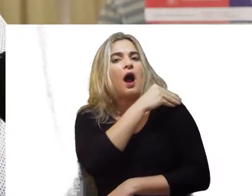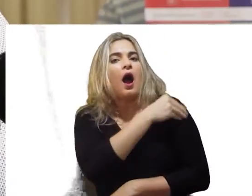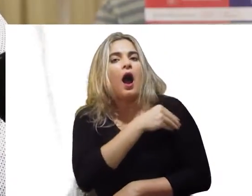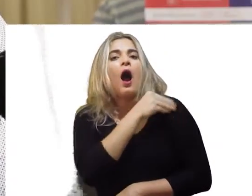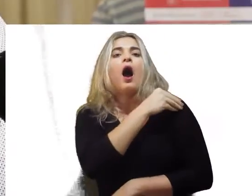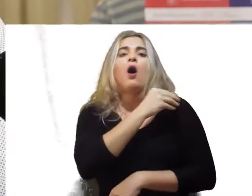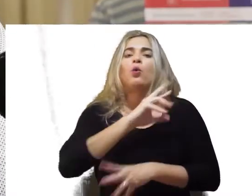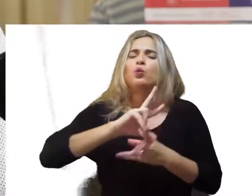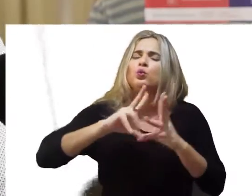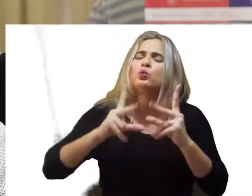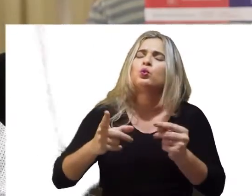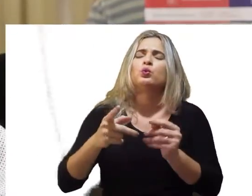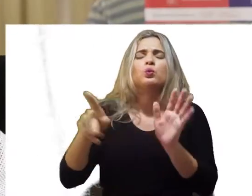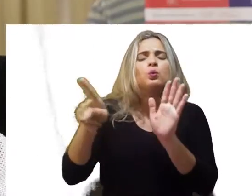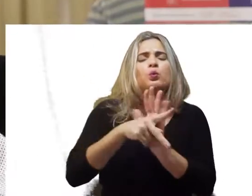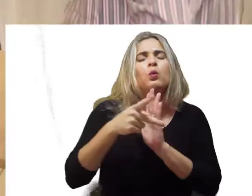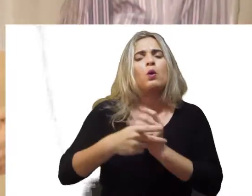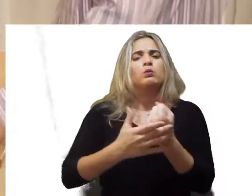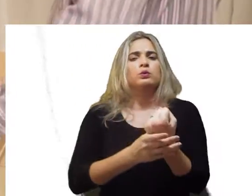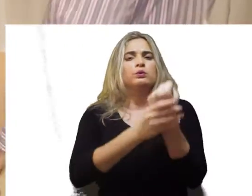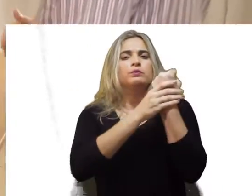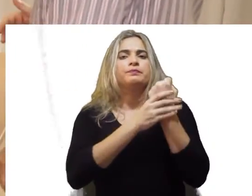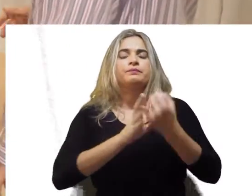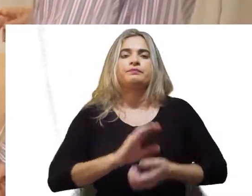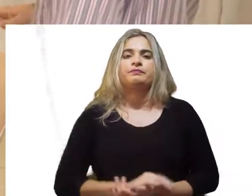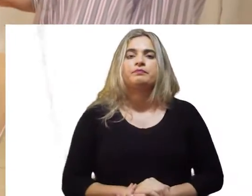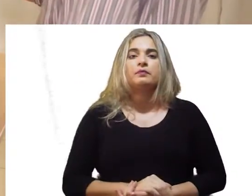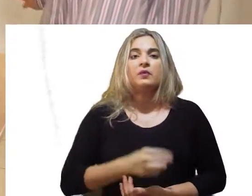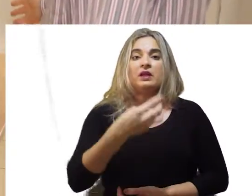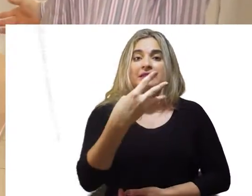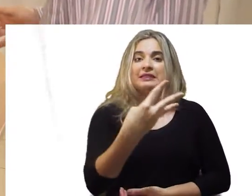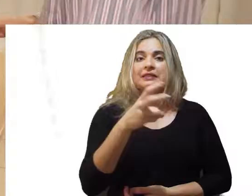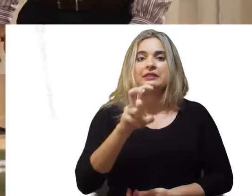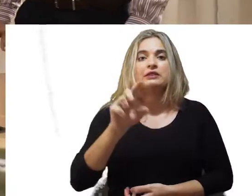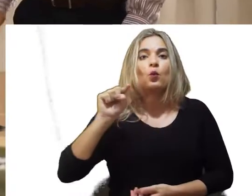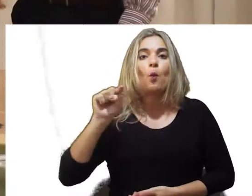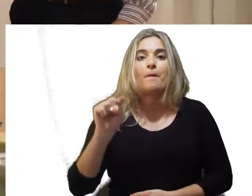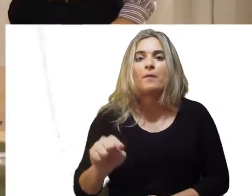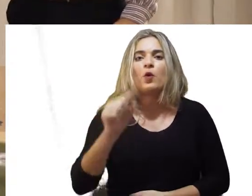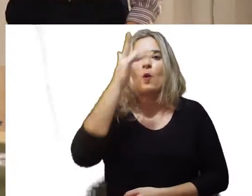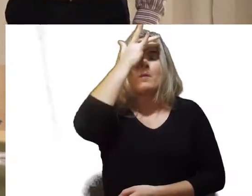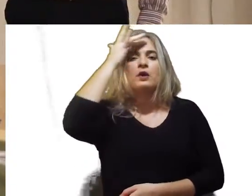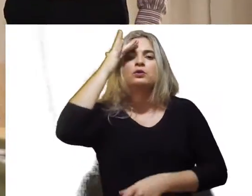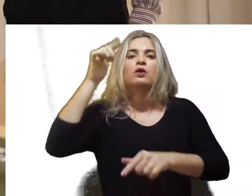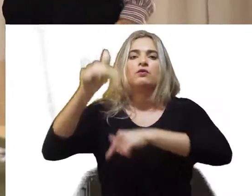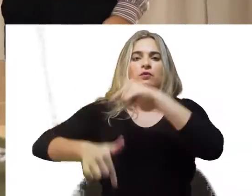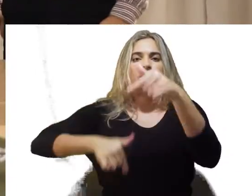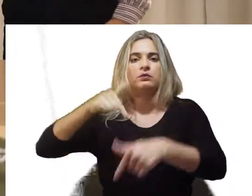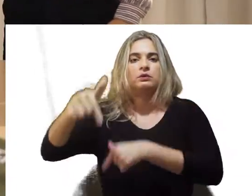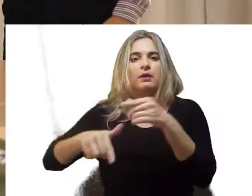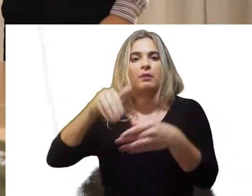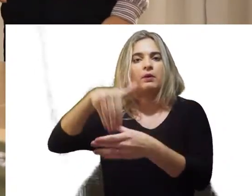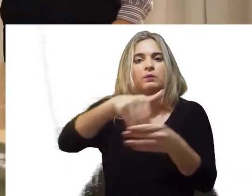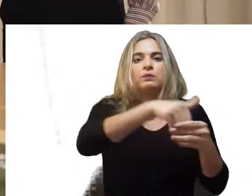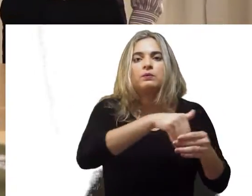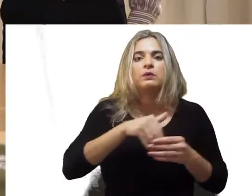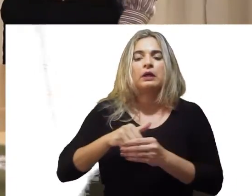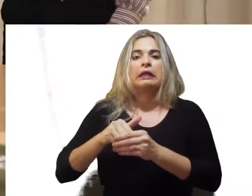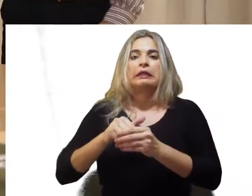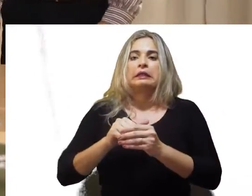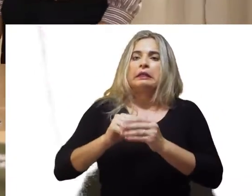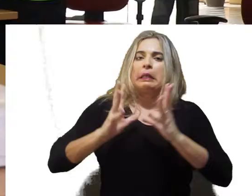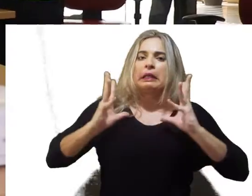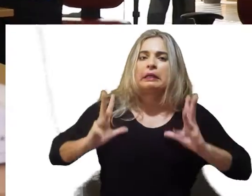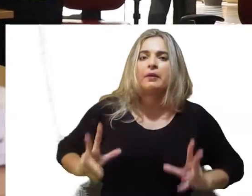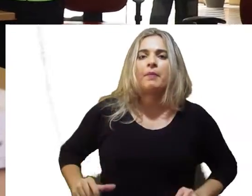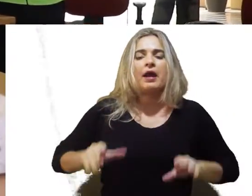cada eleitor que utilize o material da sessão. Além disso, e cerca de 35 mil colaboradores, entre mesários, funcionários e auxiliares